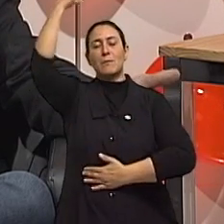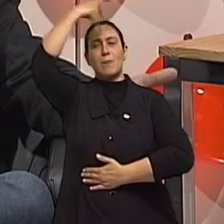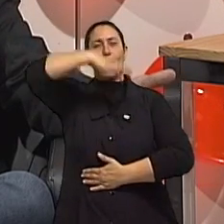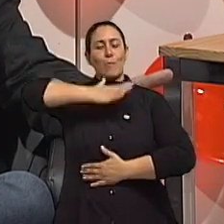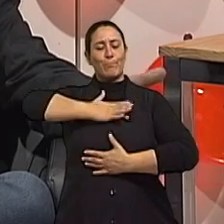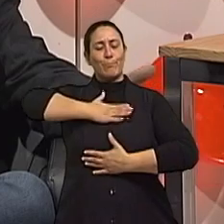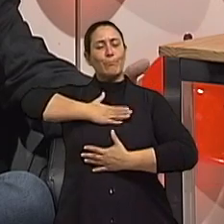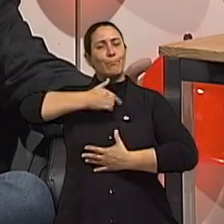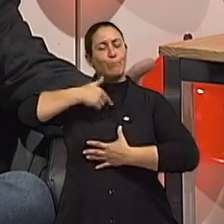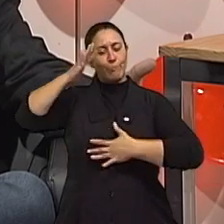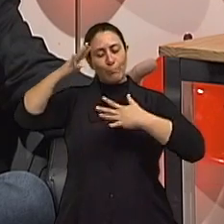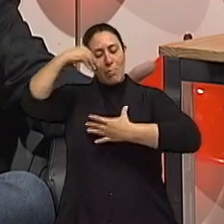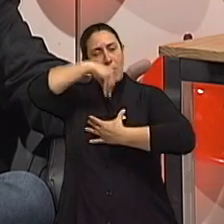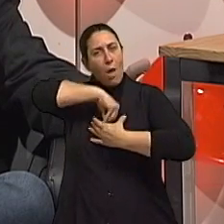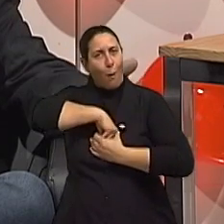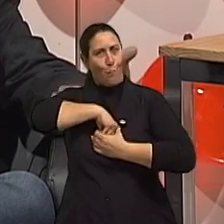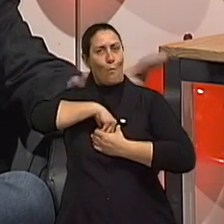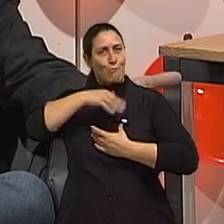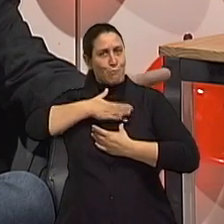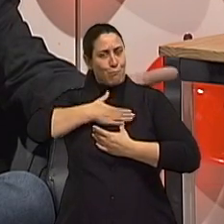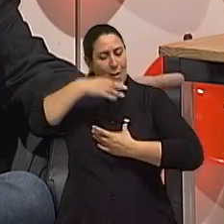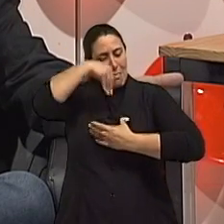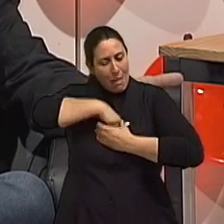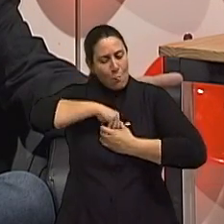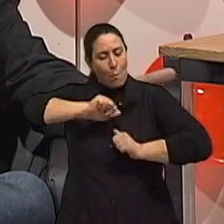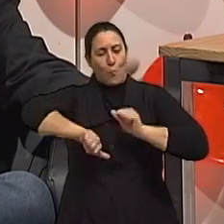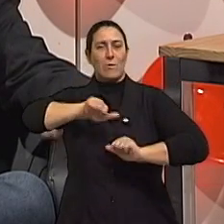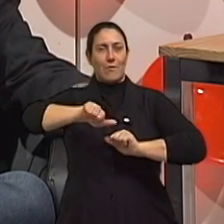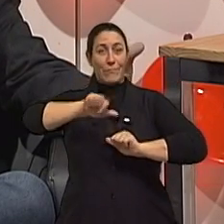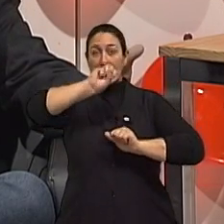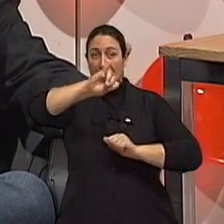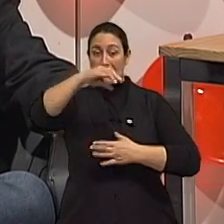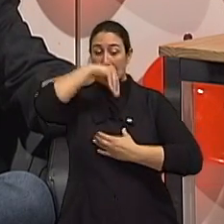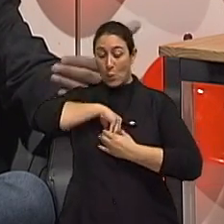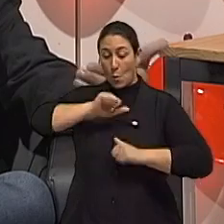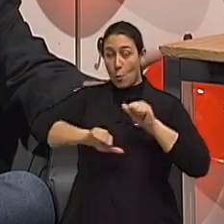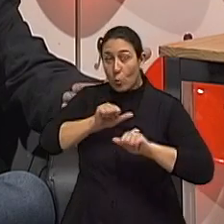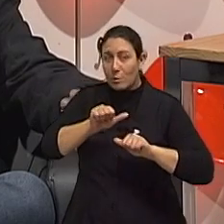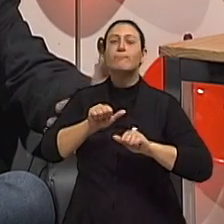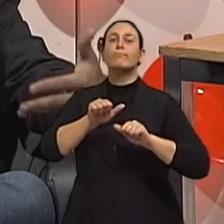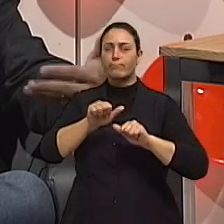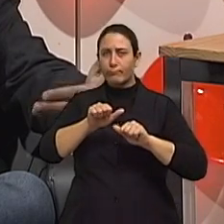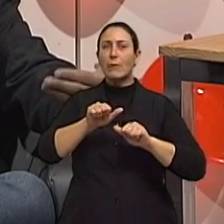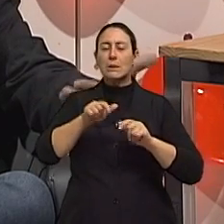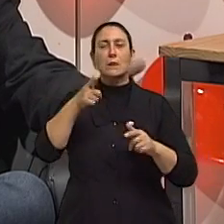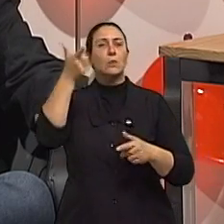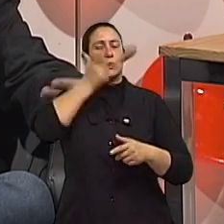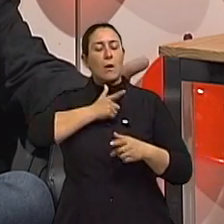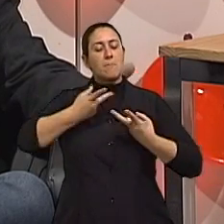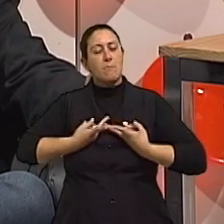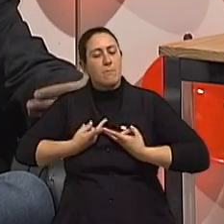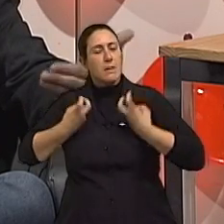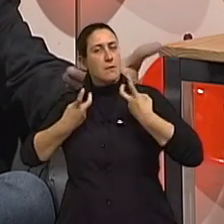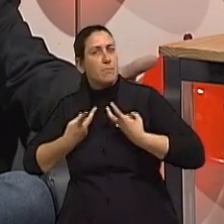E principalmente quando esse processo de envelhecer aumenta, a gente normalmente atende e começa a perceber